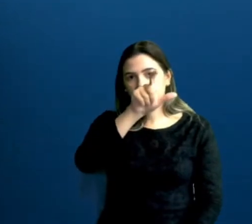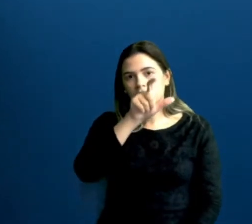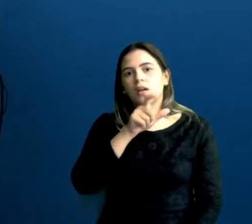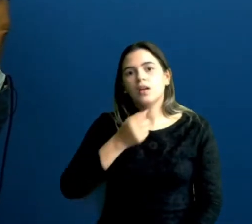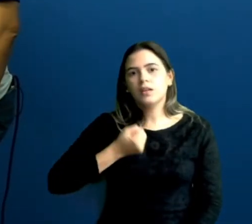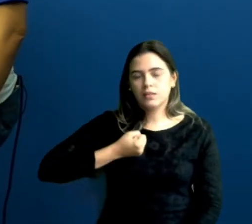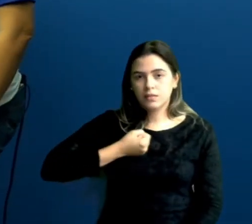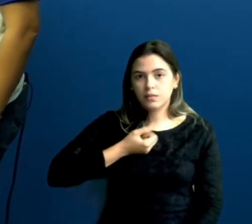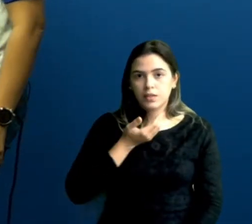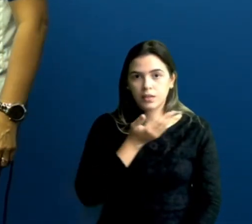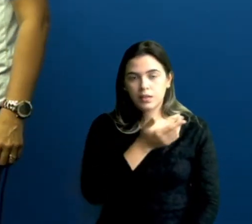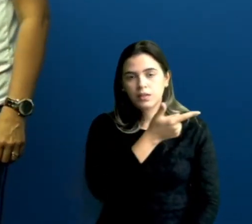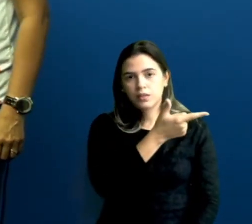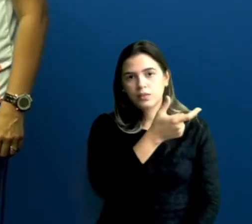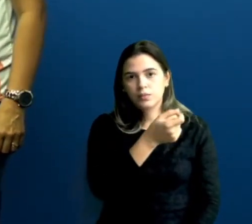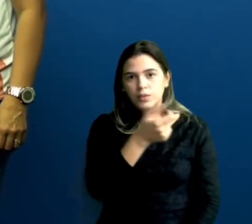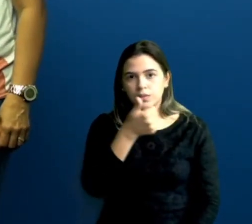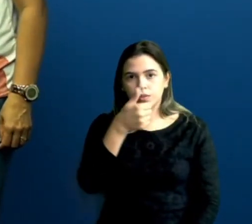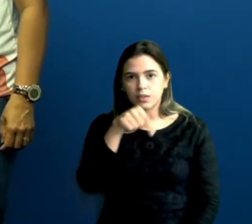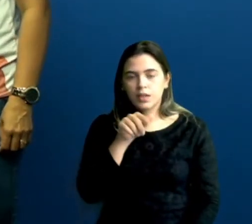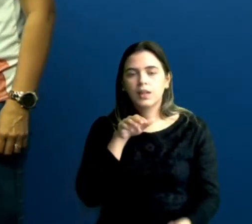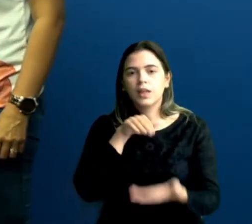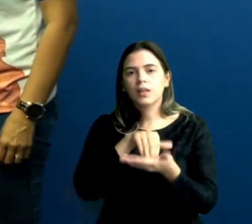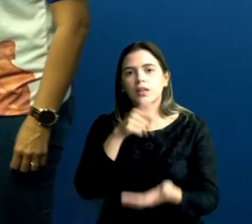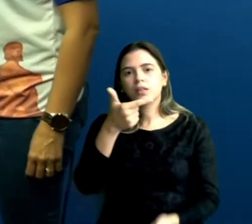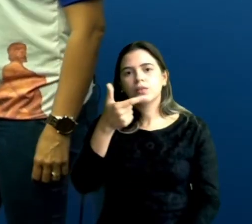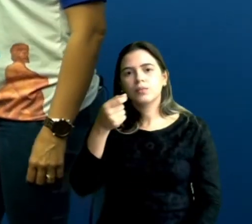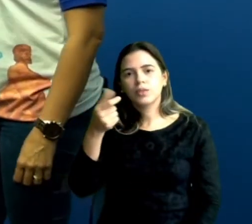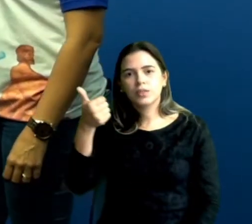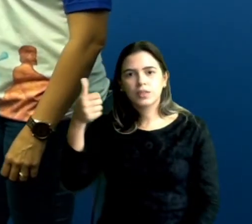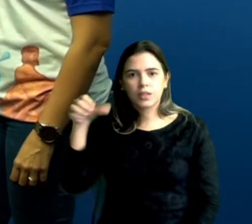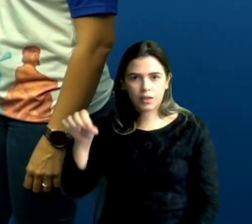2017 a 2019, tá?